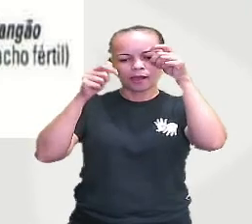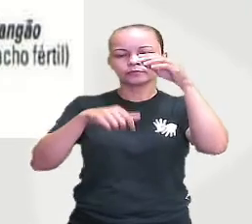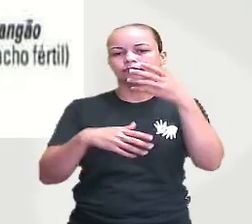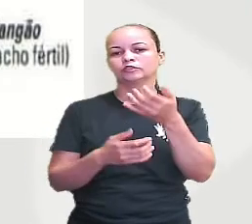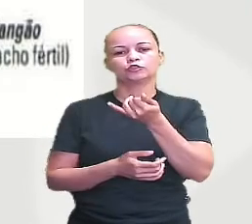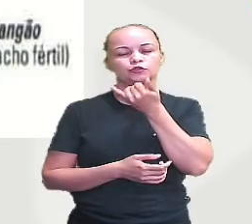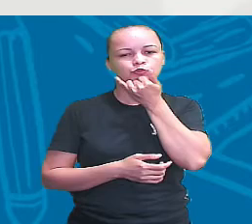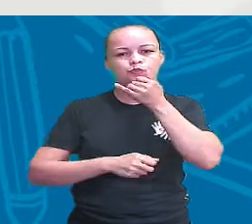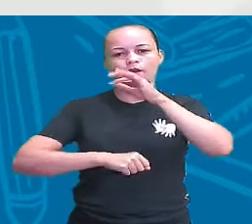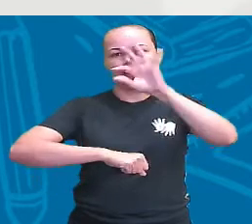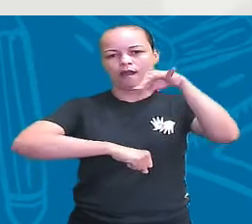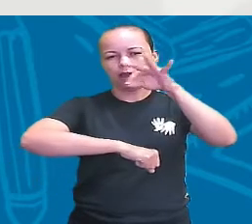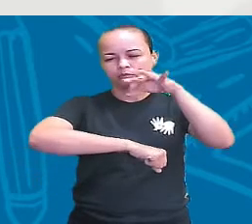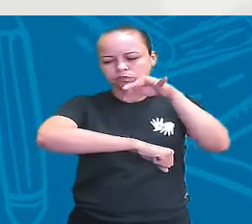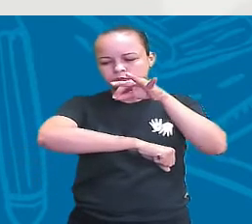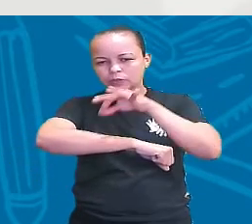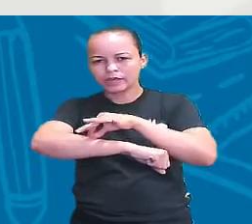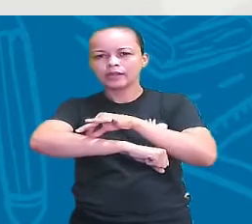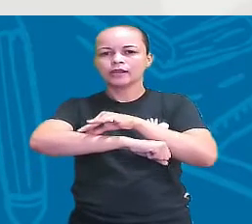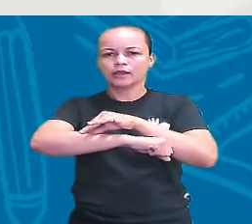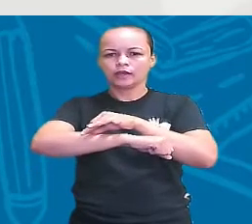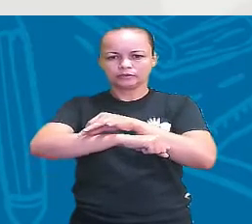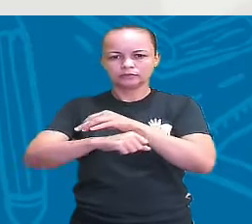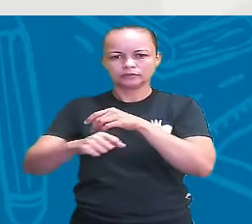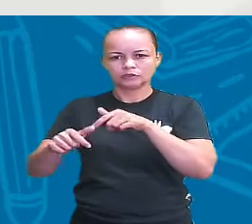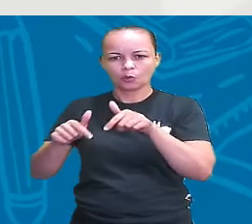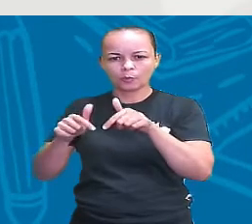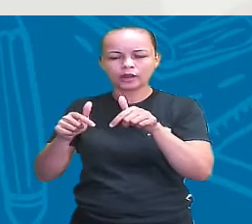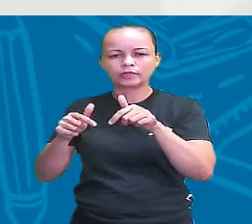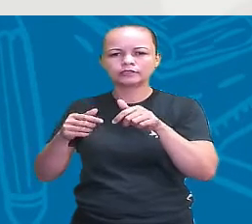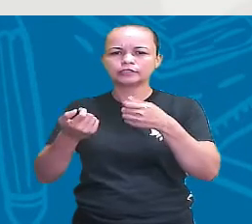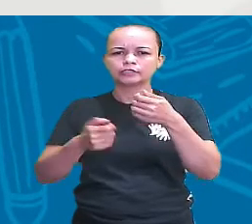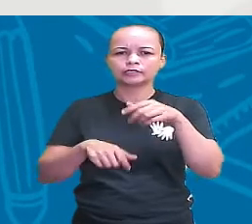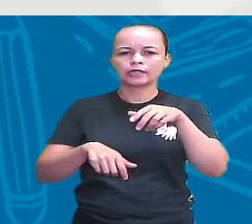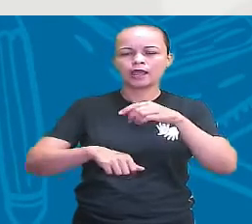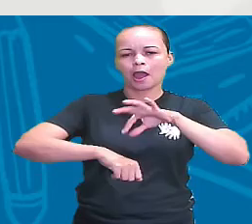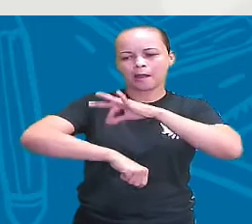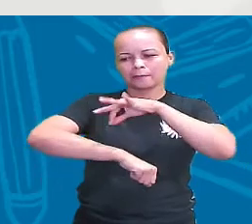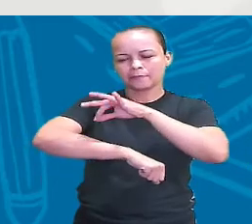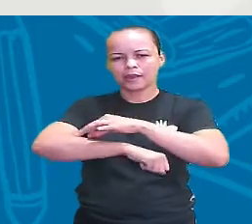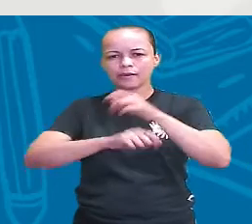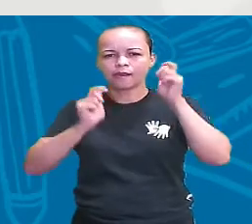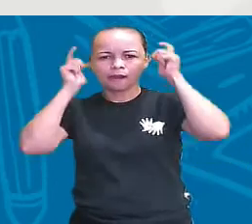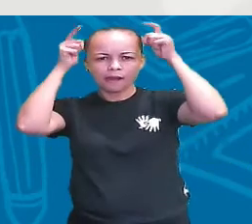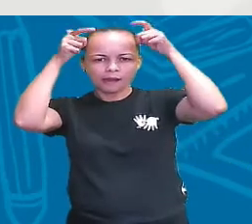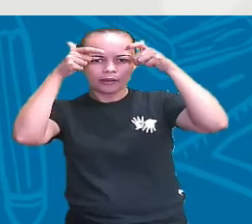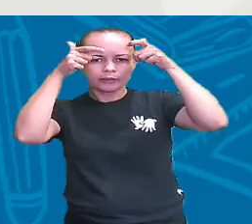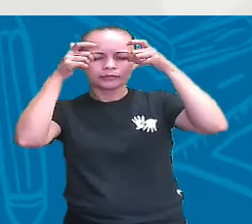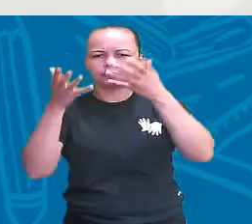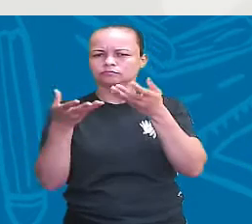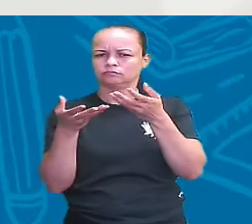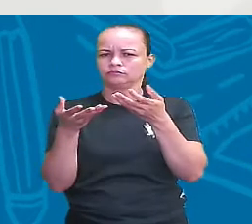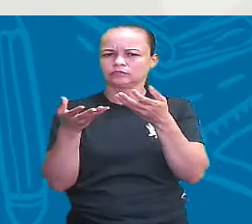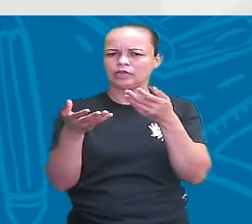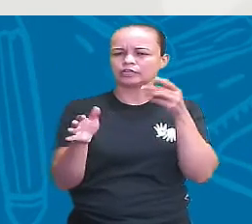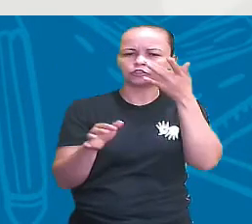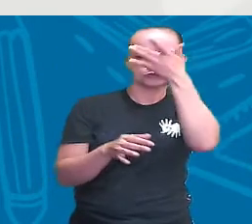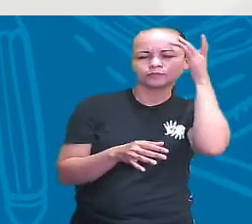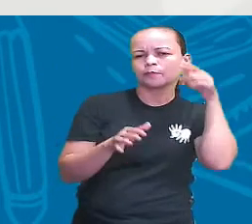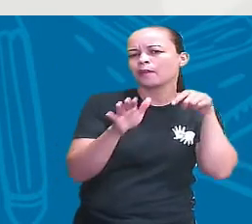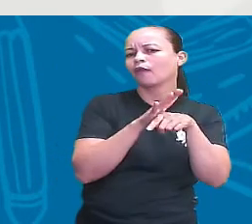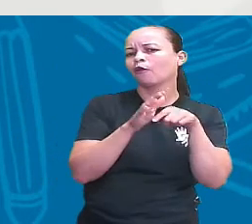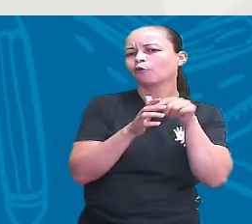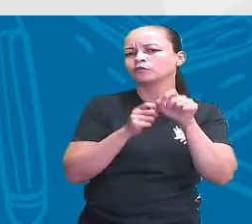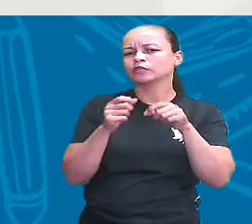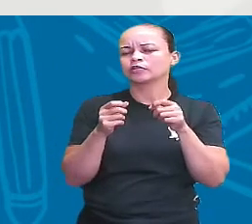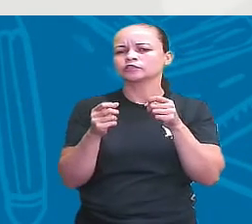produção. porque talvez você pode estar se perguntando, mas Aprijo, como é que então se diferencia uma abelha rainha de uma abelha operária? Um dos motivos,